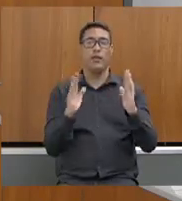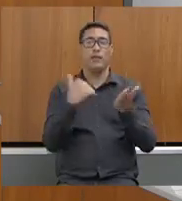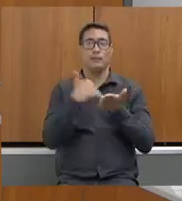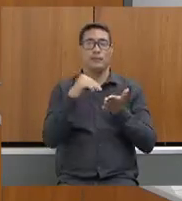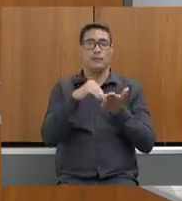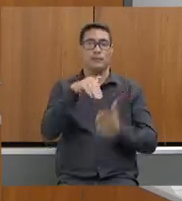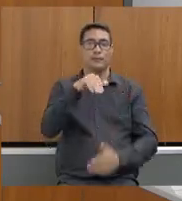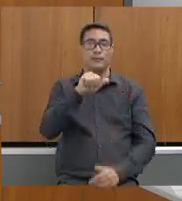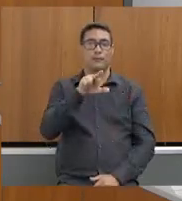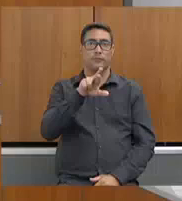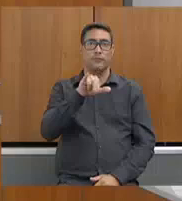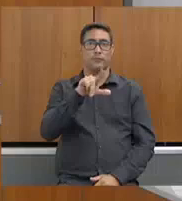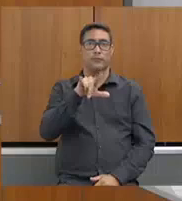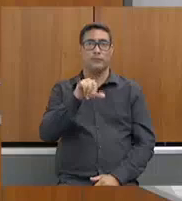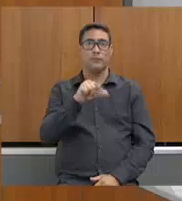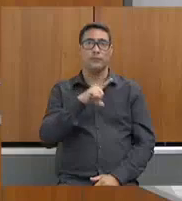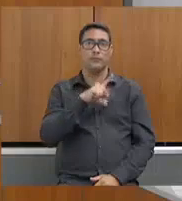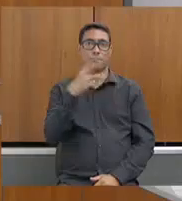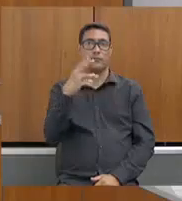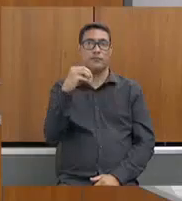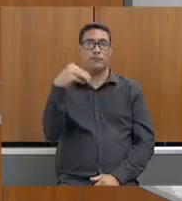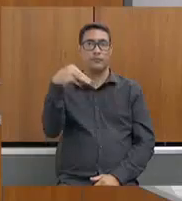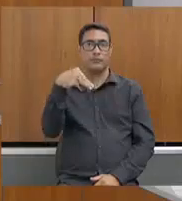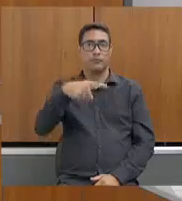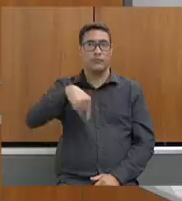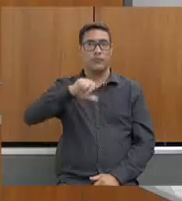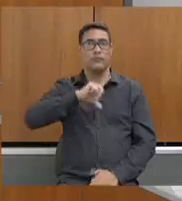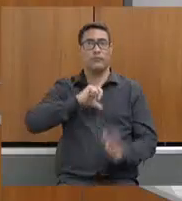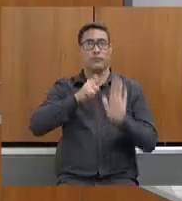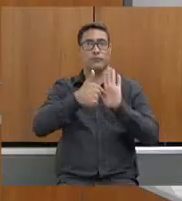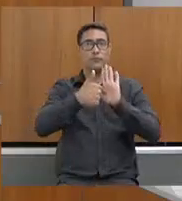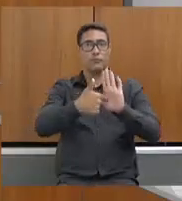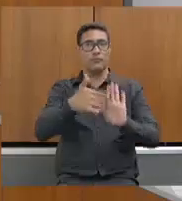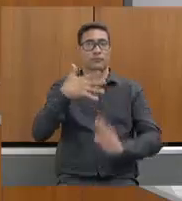concedo à secretária 30 minutos para as suas apresentações.